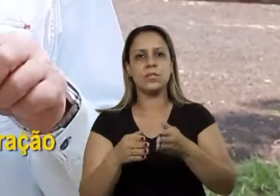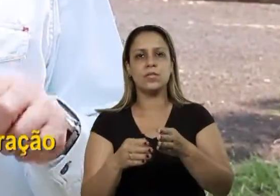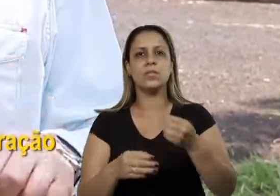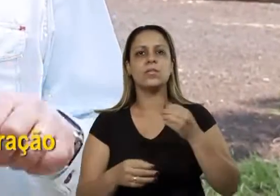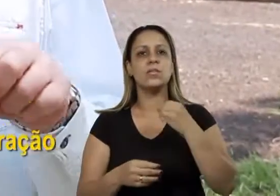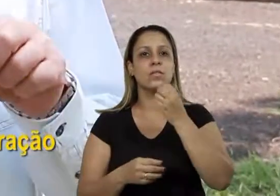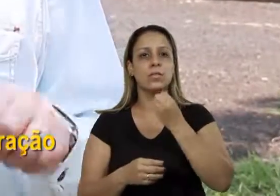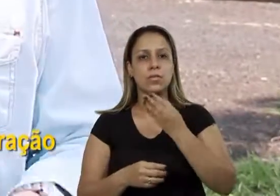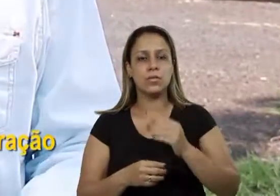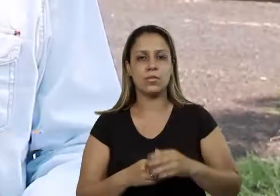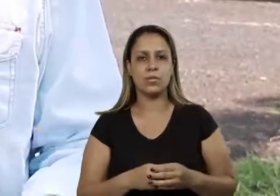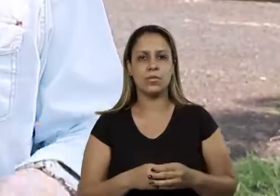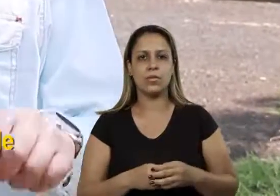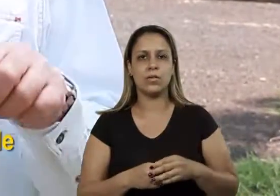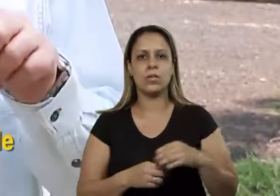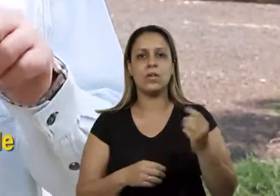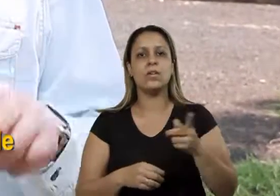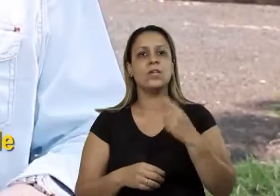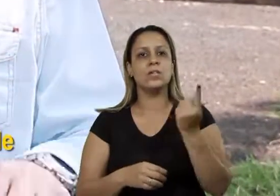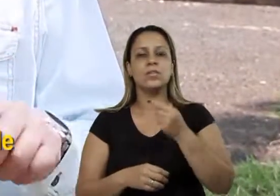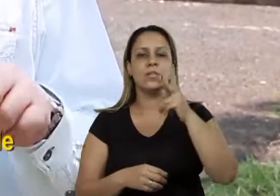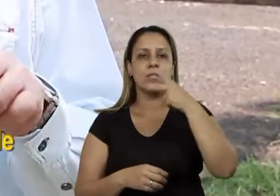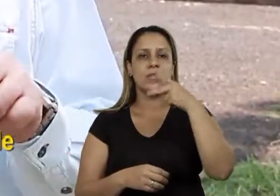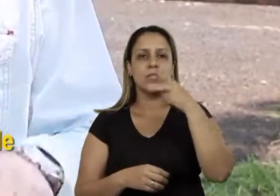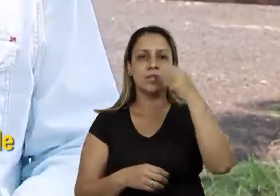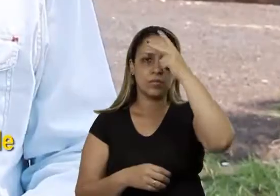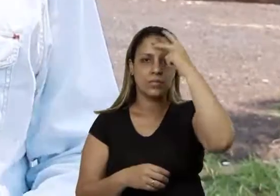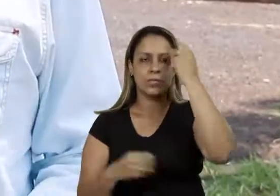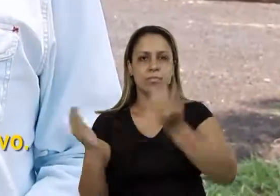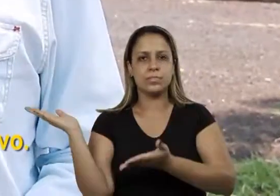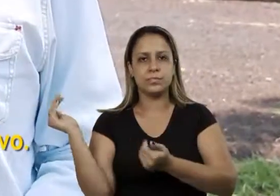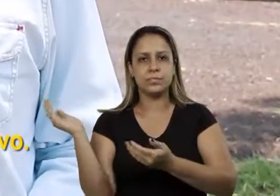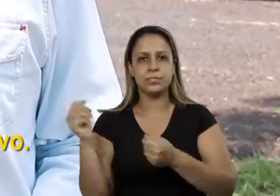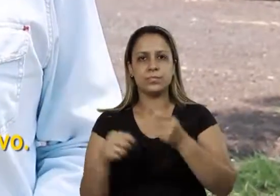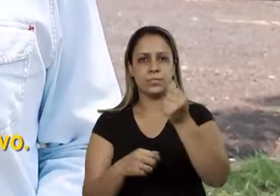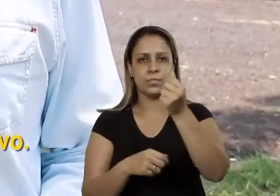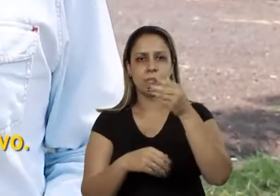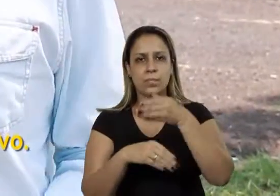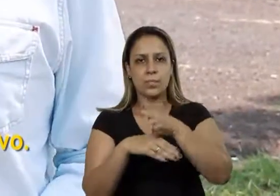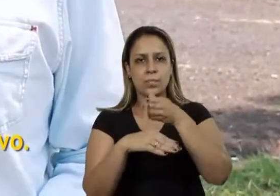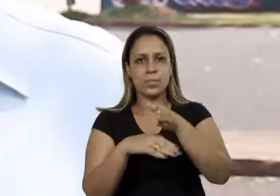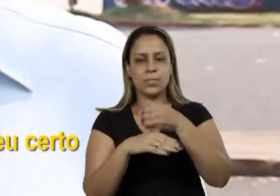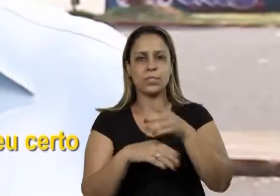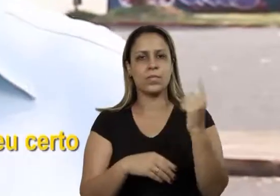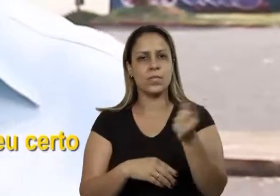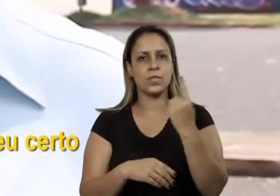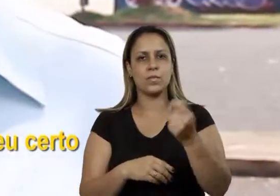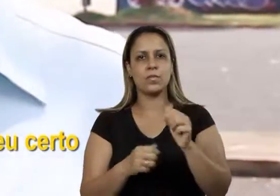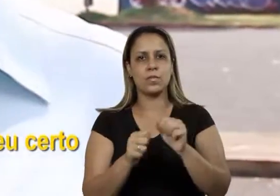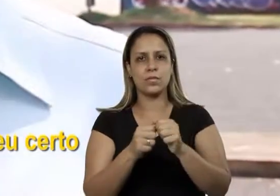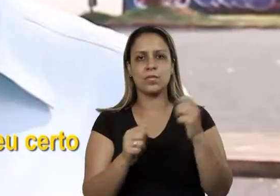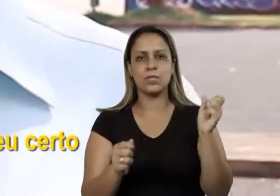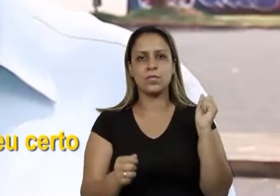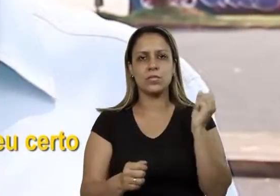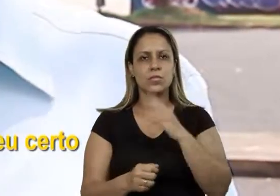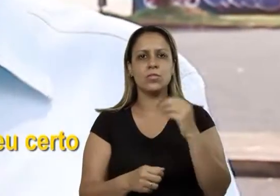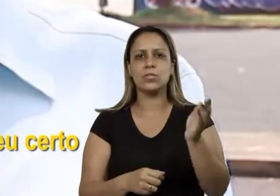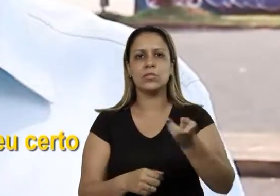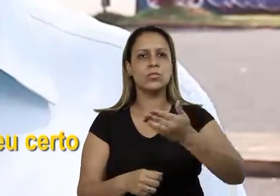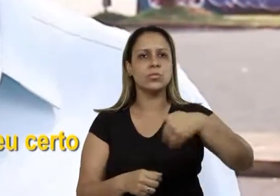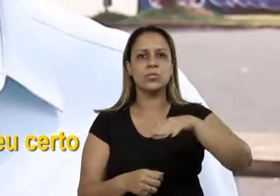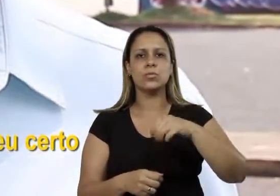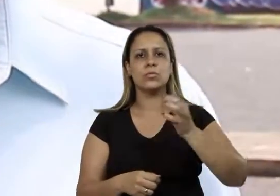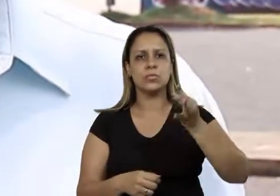foi uma deliberação da plenária da juventude no orçamento participativo. Nós vamos trazer de volta